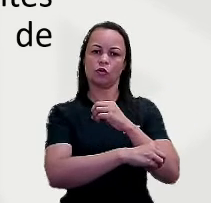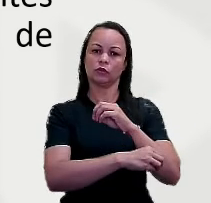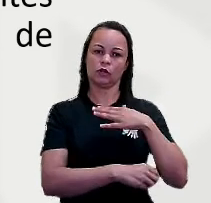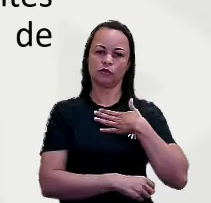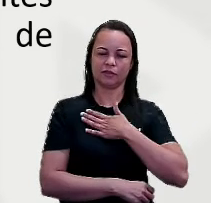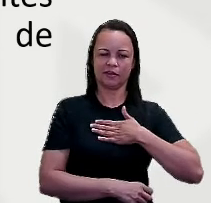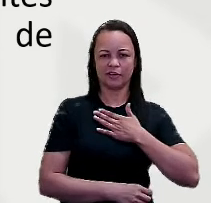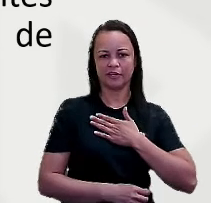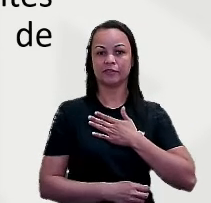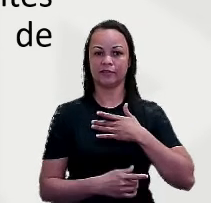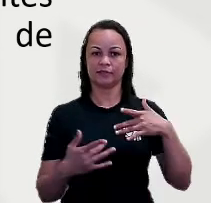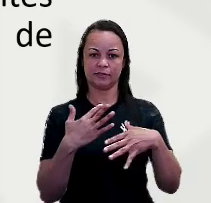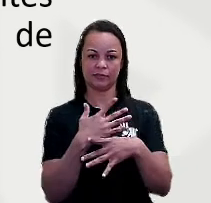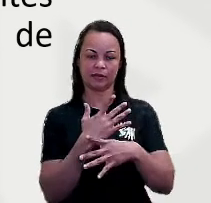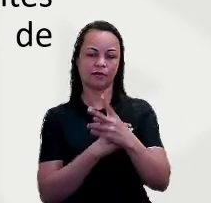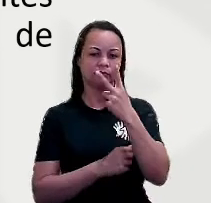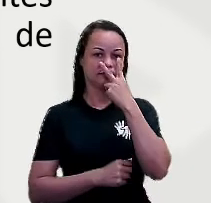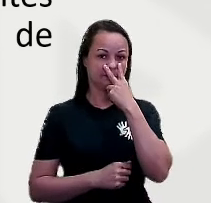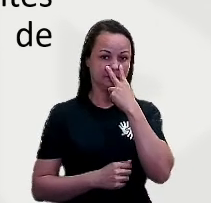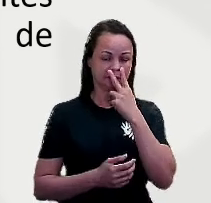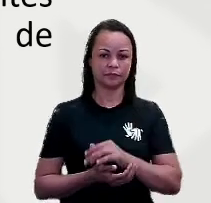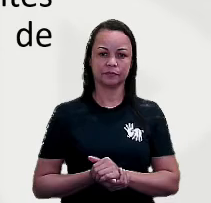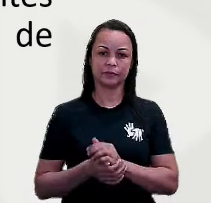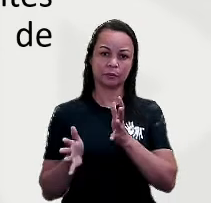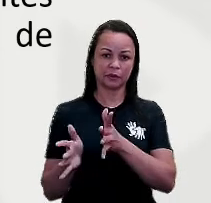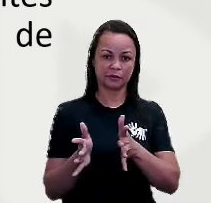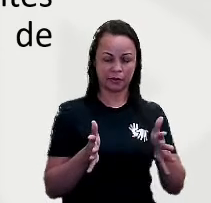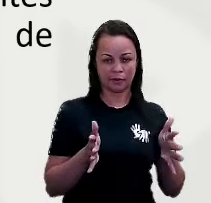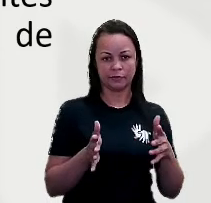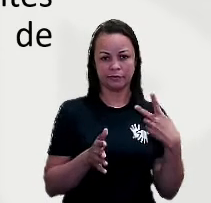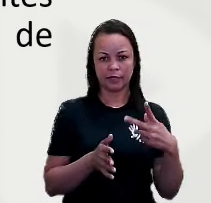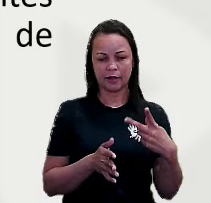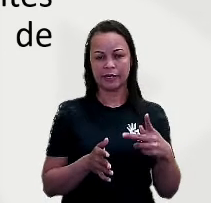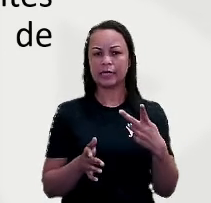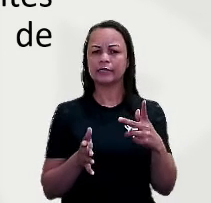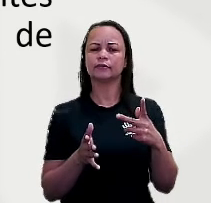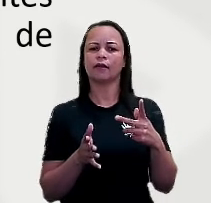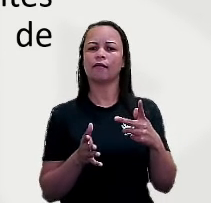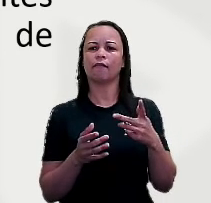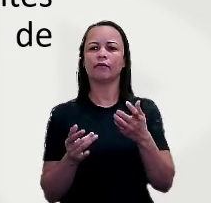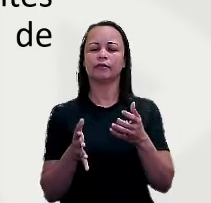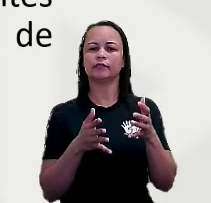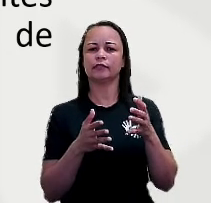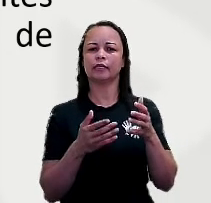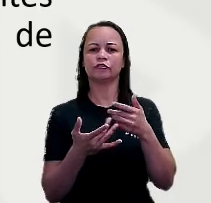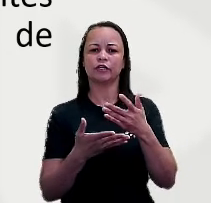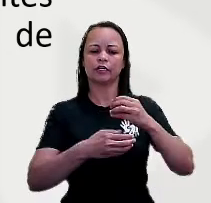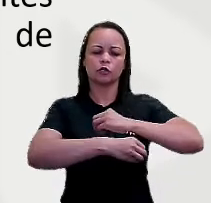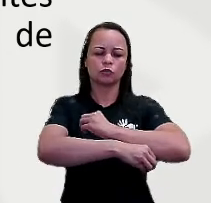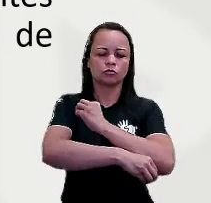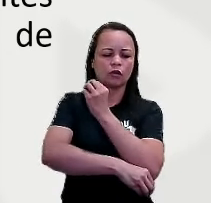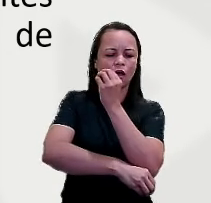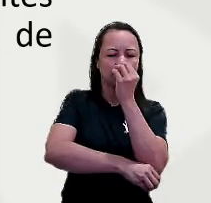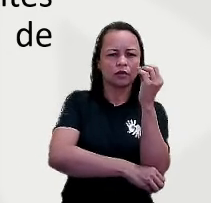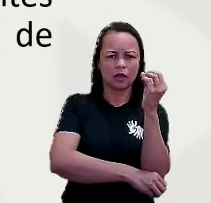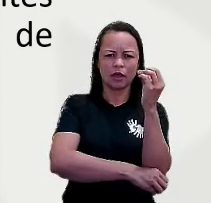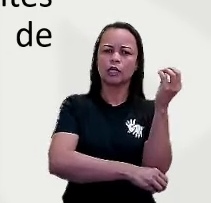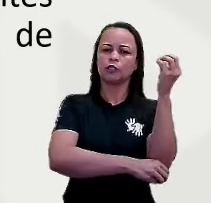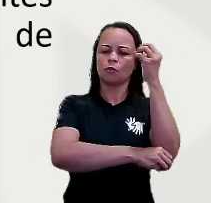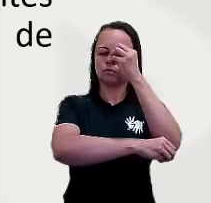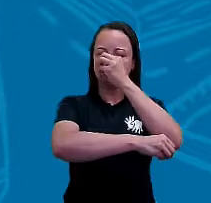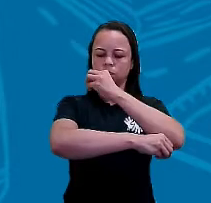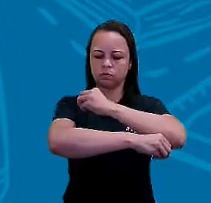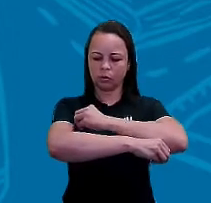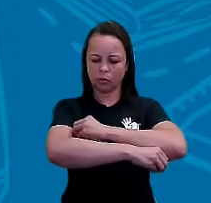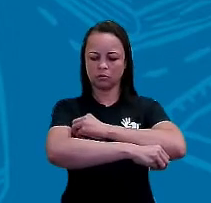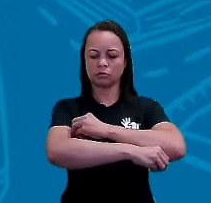Vitória de Santo Antão, tá certo? E a partir daí, a partir dessa identificação do nascer e do pôr do sol, vocês vão